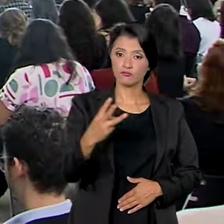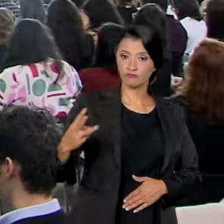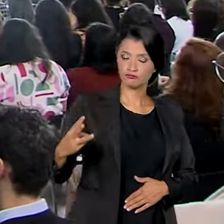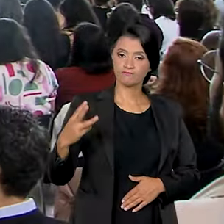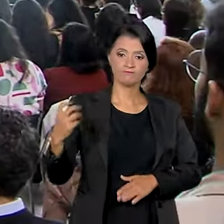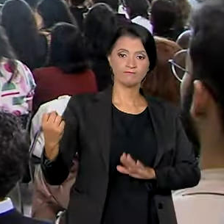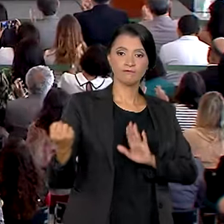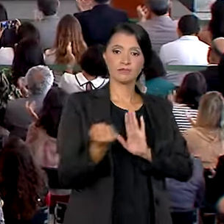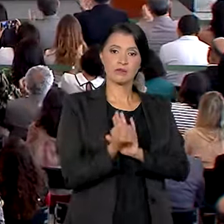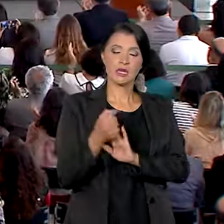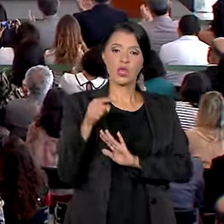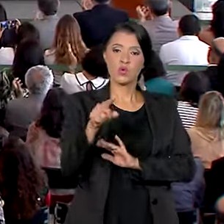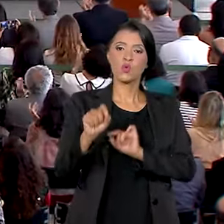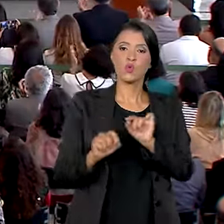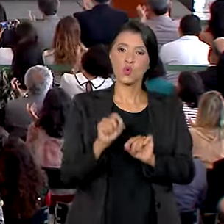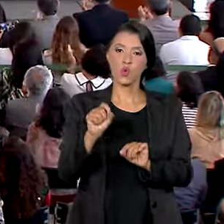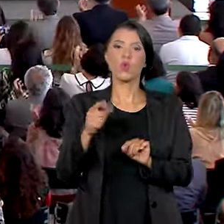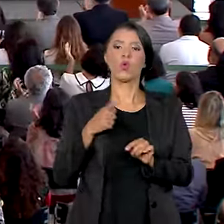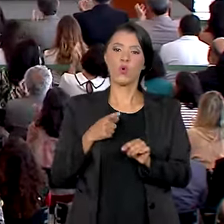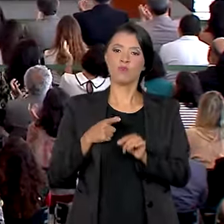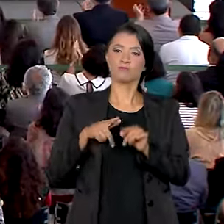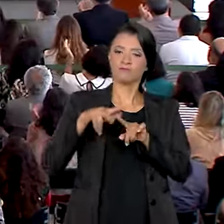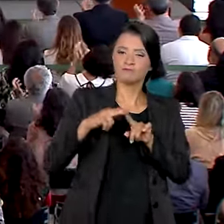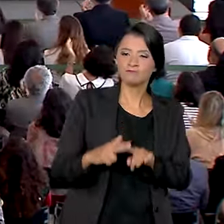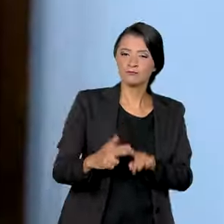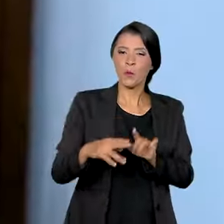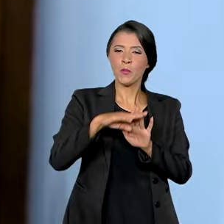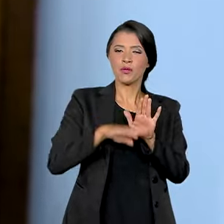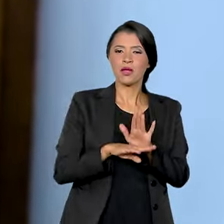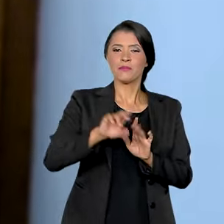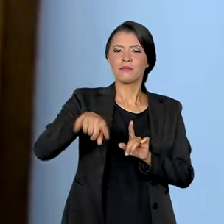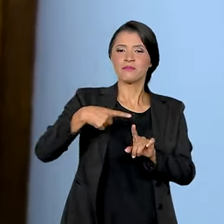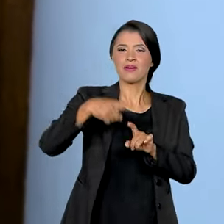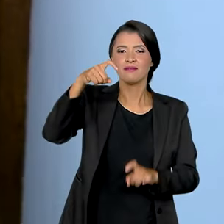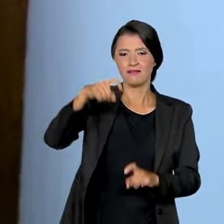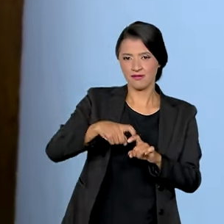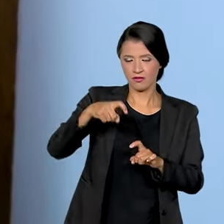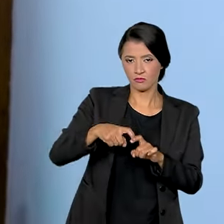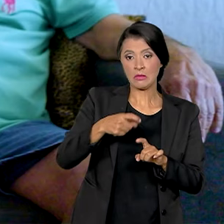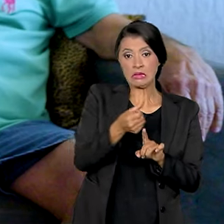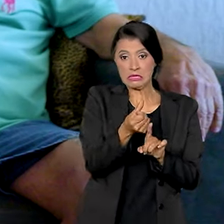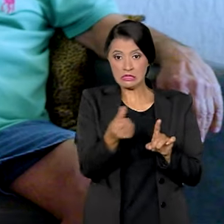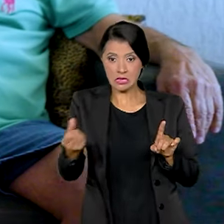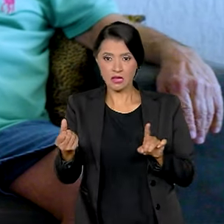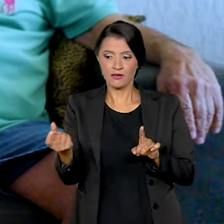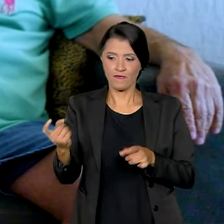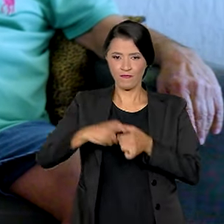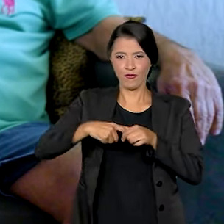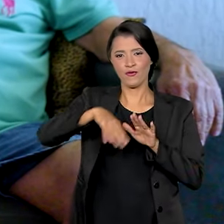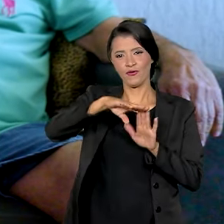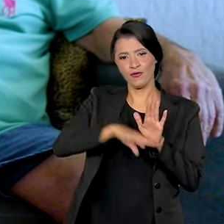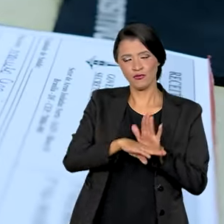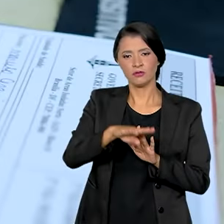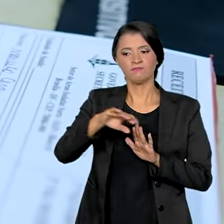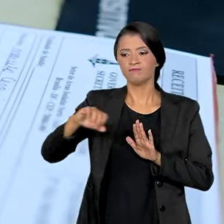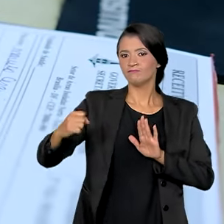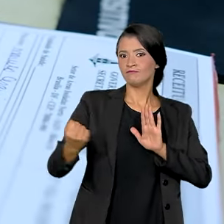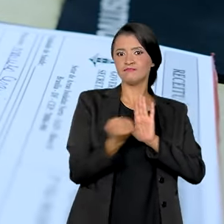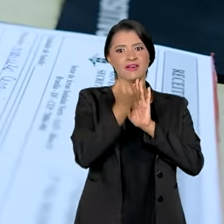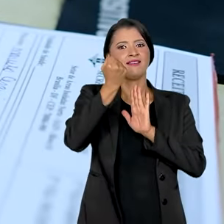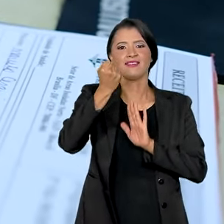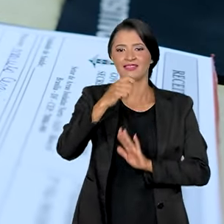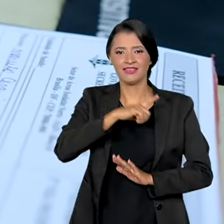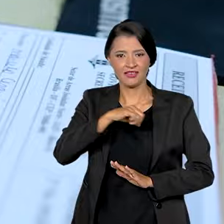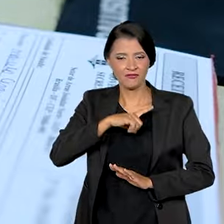2023 marcou a reformulação do Mais Médicos. Nos seis primeiros meses após a retomada do programa, uma